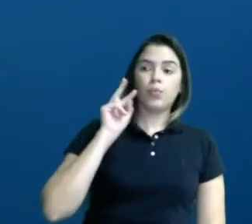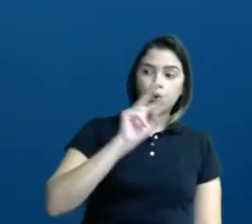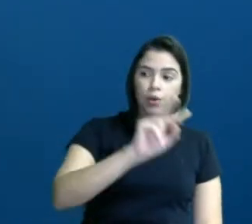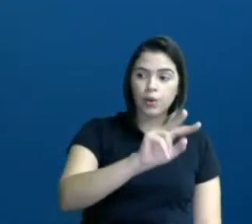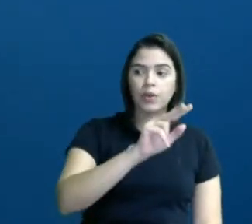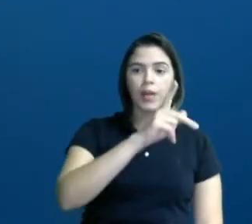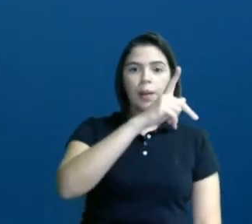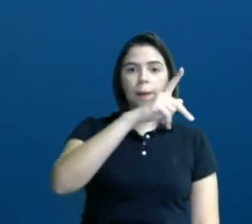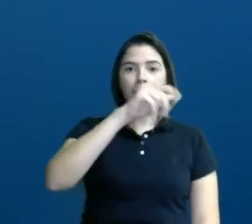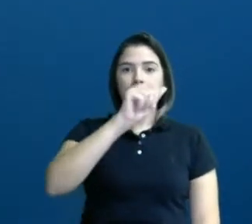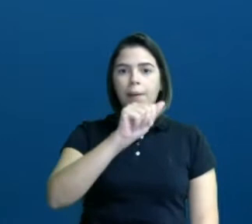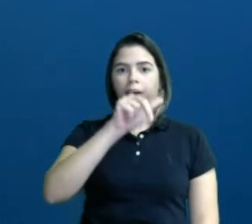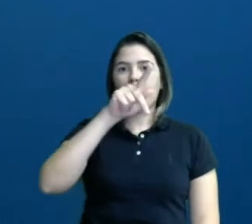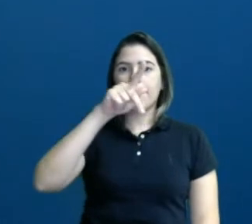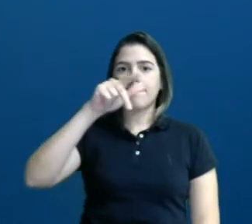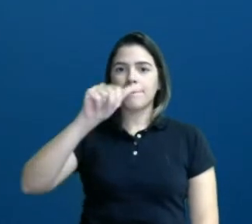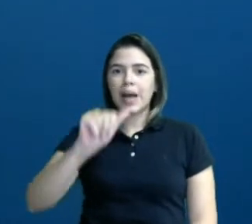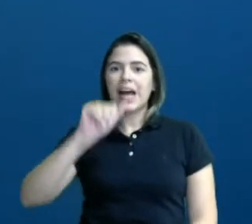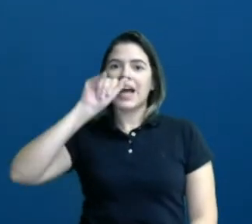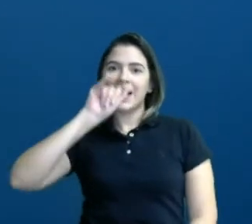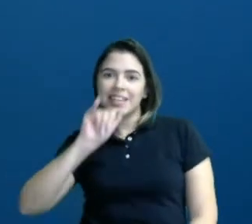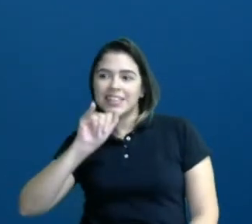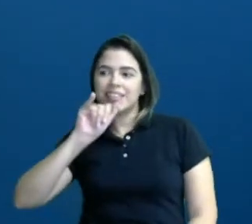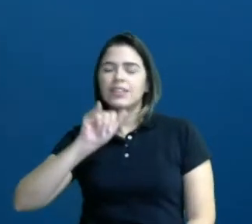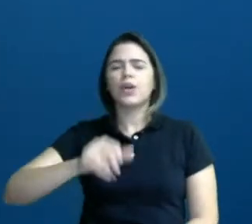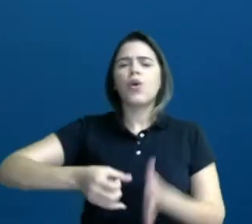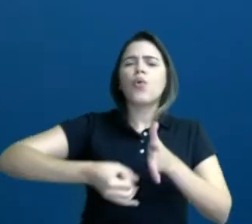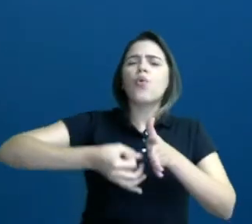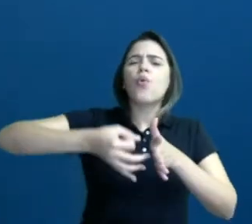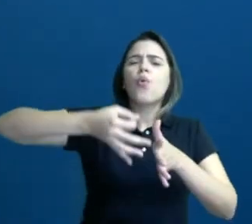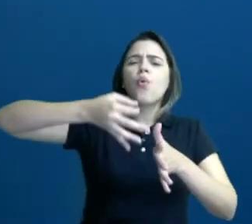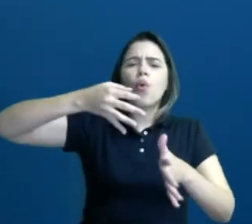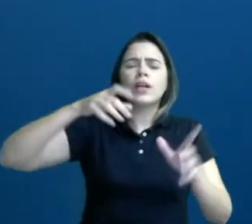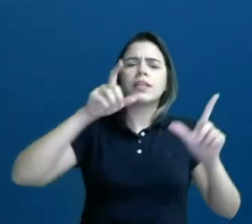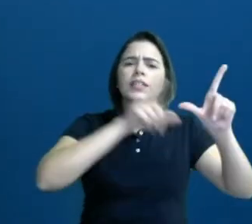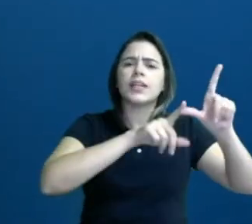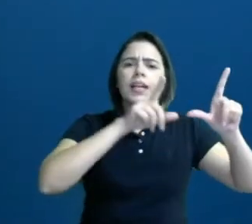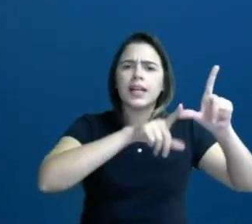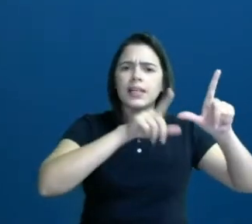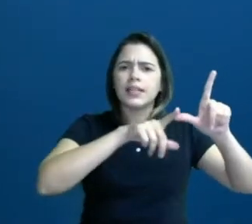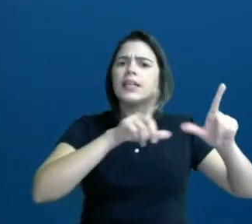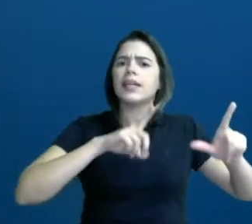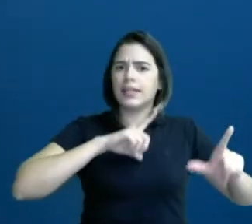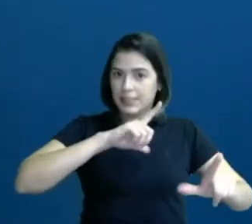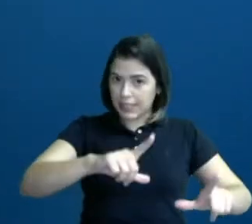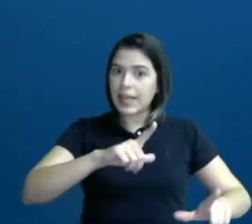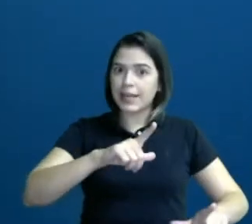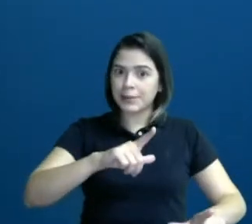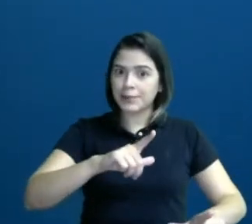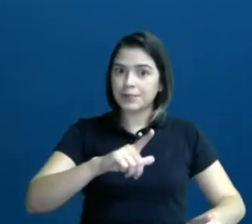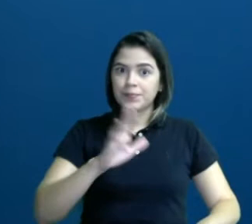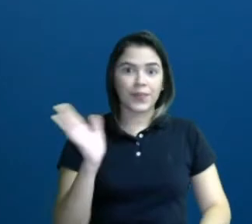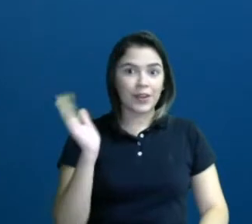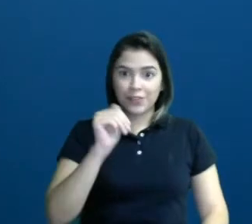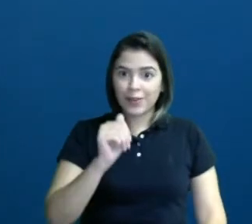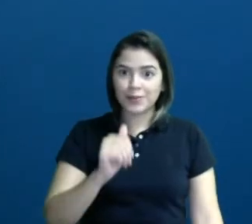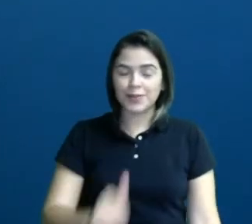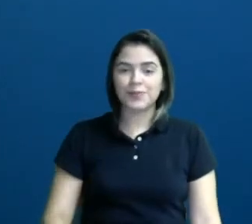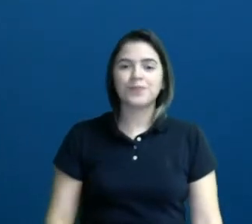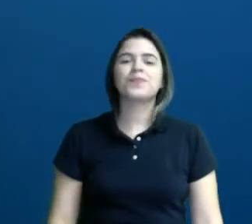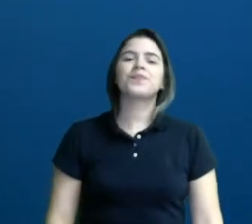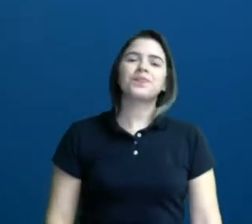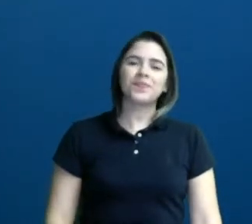papai. Vamos contar quantas letrinhas a palavra papai possui. Vamos contar?